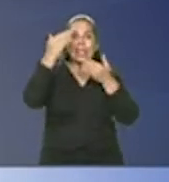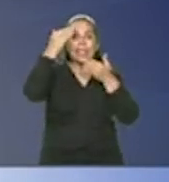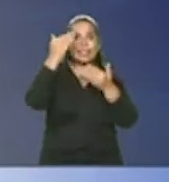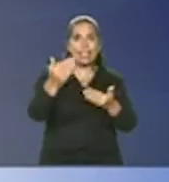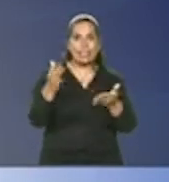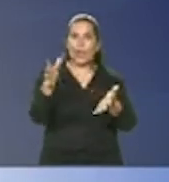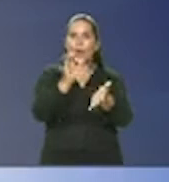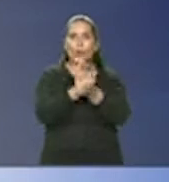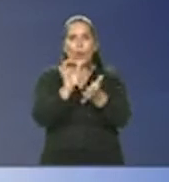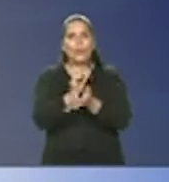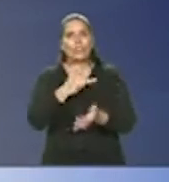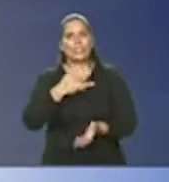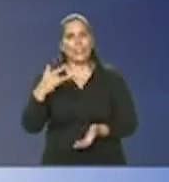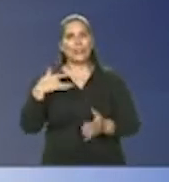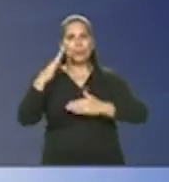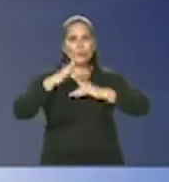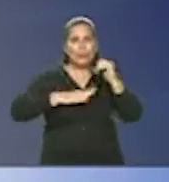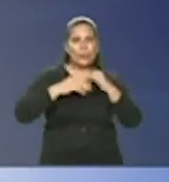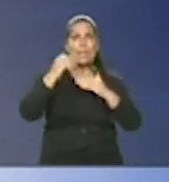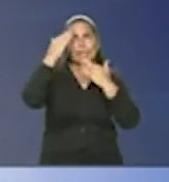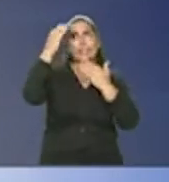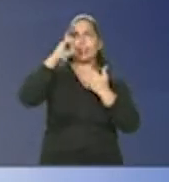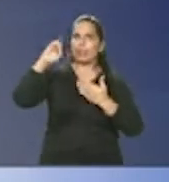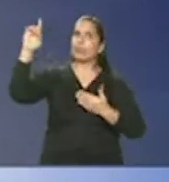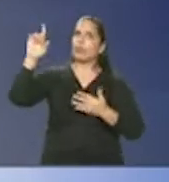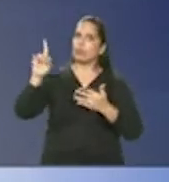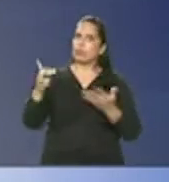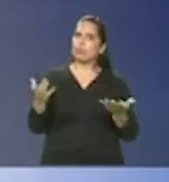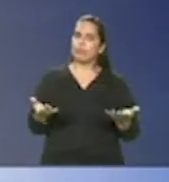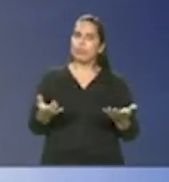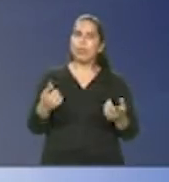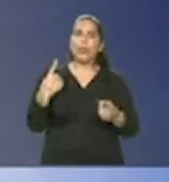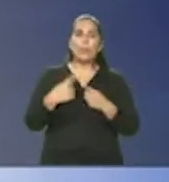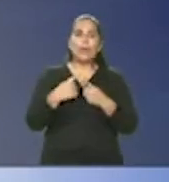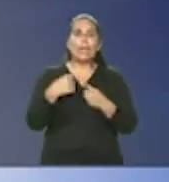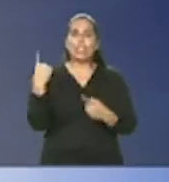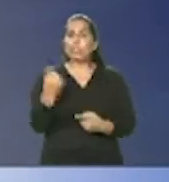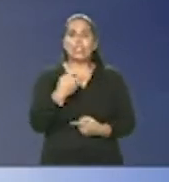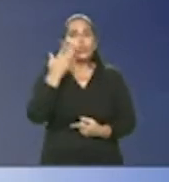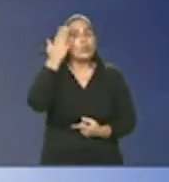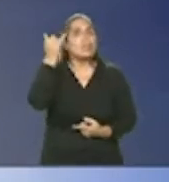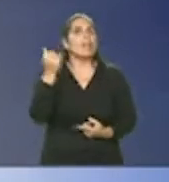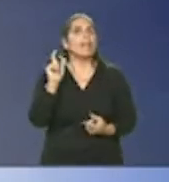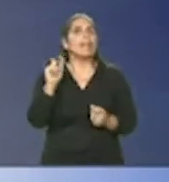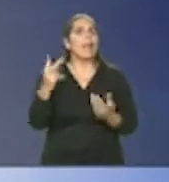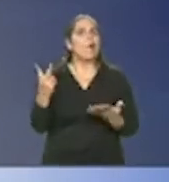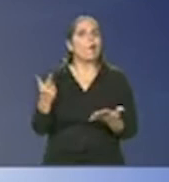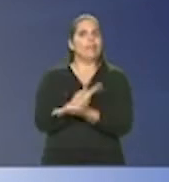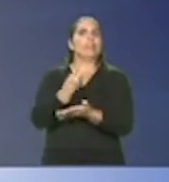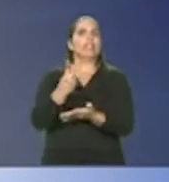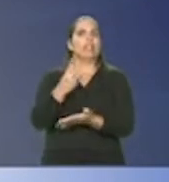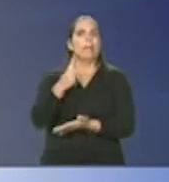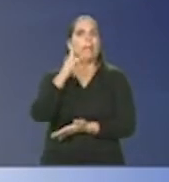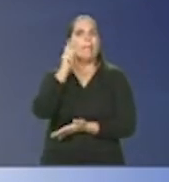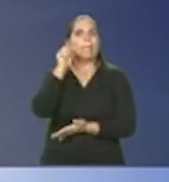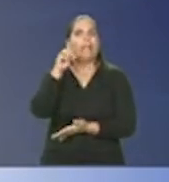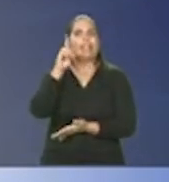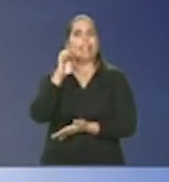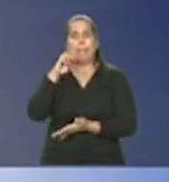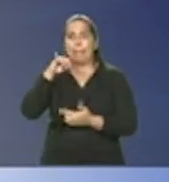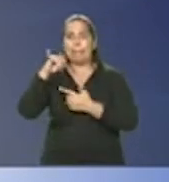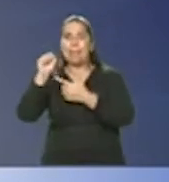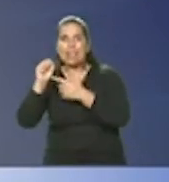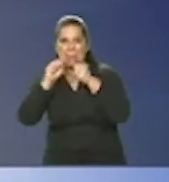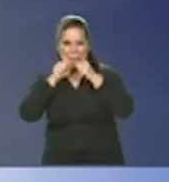nossa equipe de saúde agradecer muito a Deus porque a gente não sabia que ia enfrentar uma pandemia mundial como essa